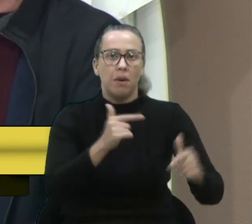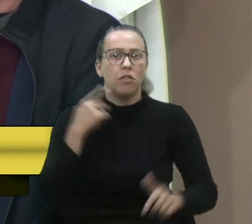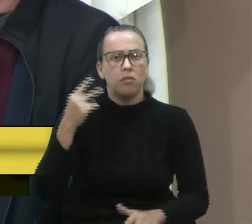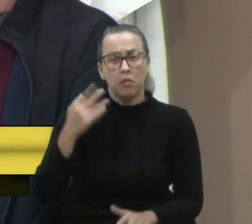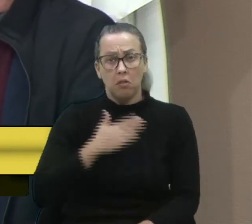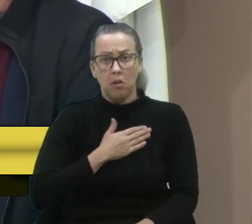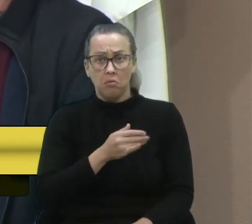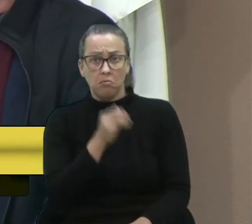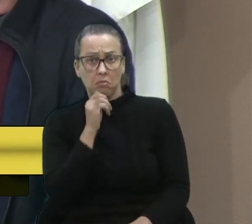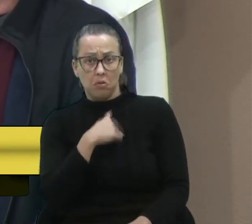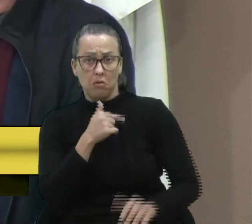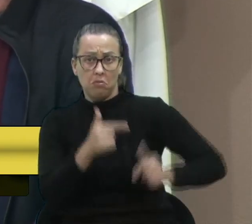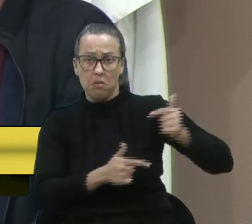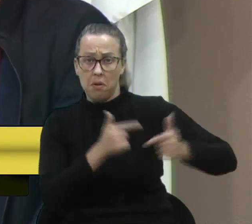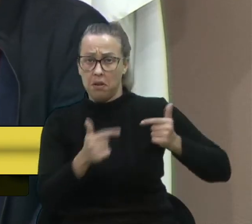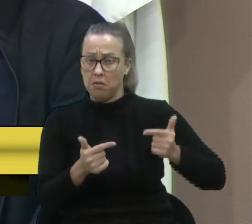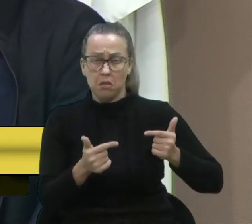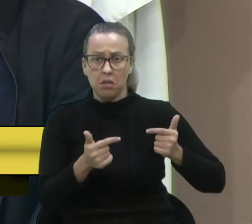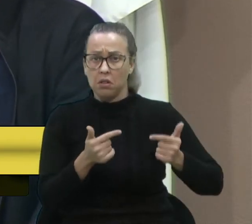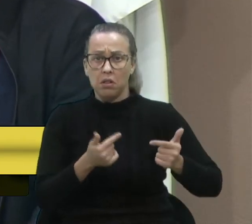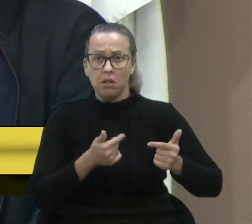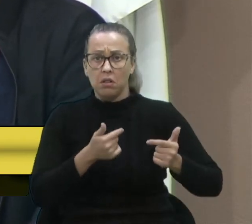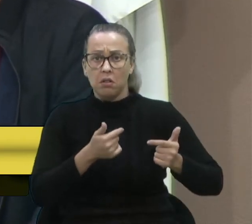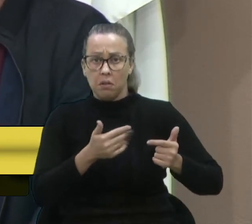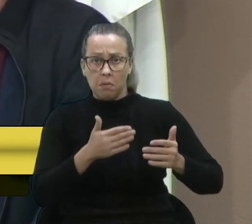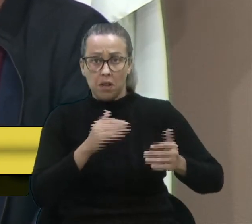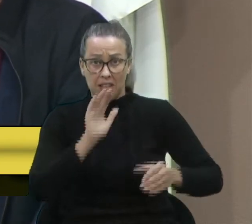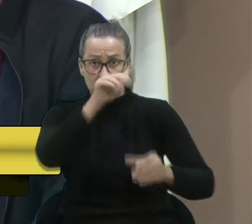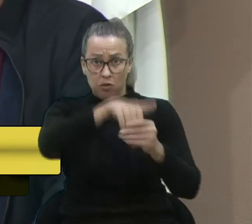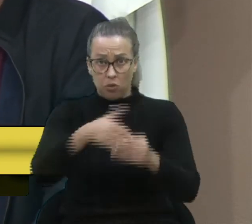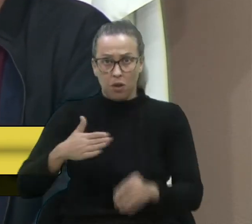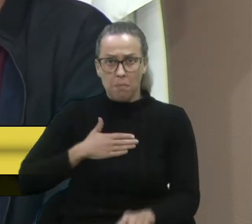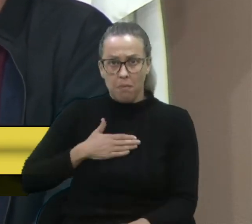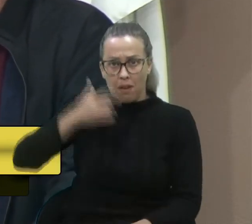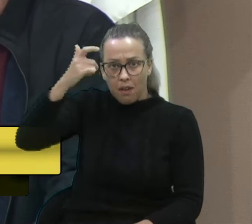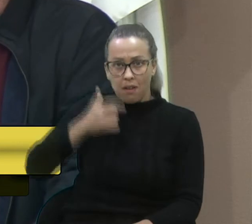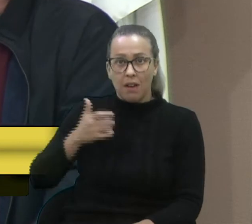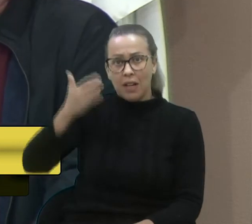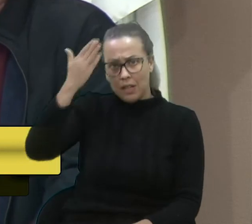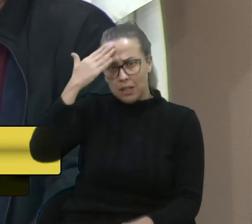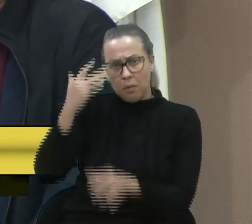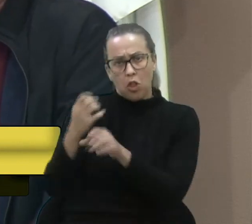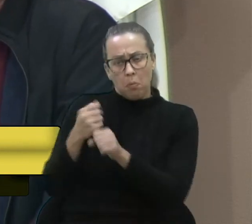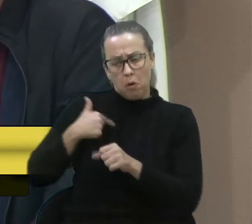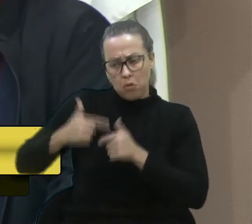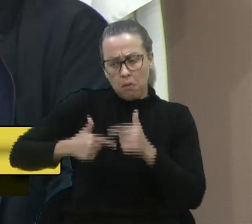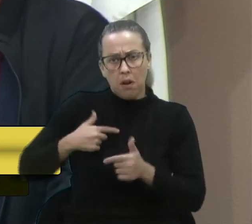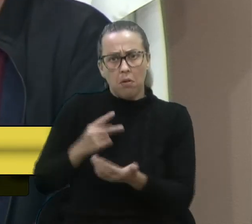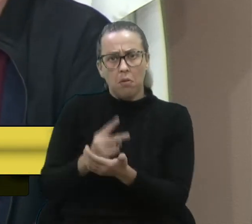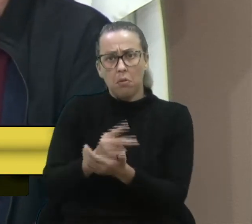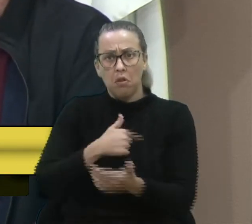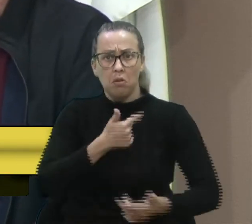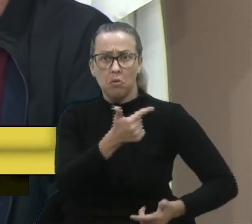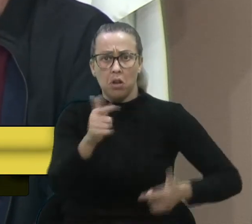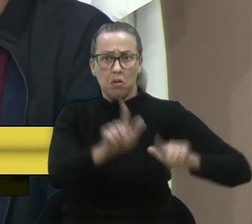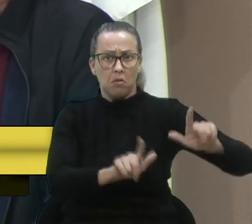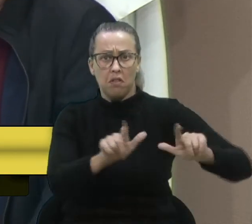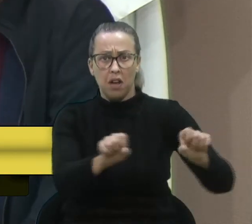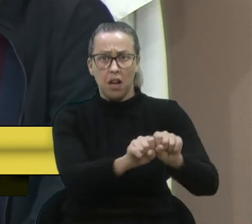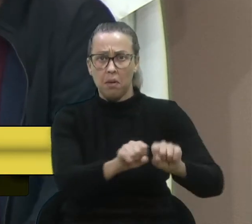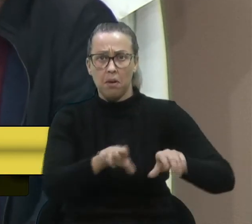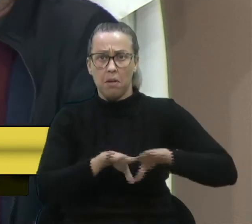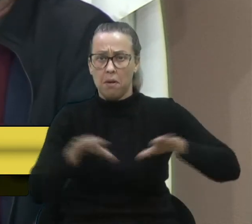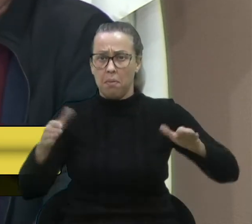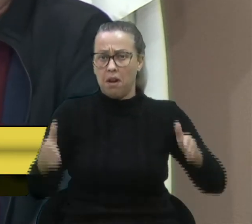Eu, por exemplo, estou tendo um trabalho que quem votou em mim, eu acho que a população caxiense tem uma nota razoável sobre o meu trabalho e não tem o TV Acabe na